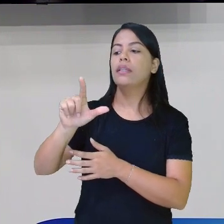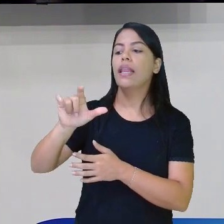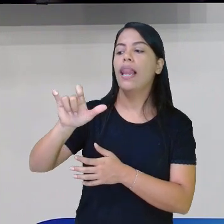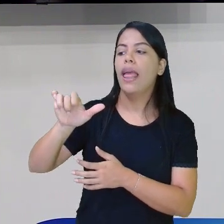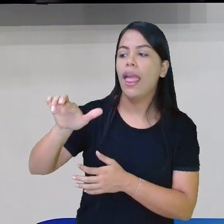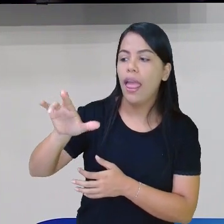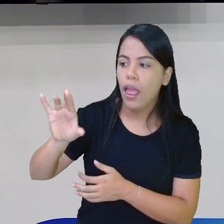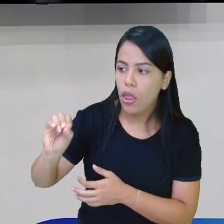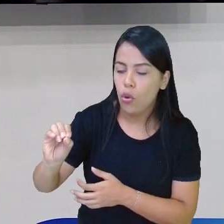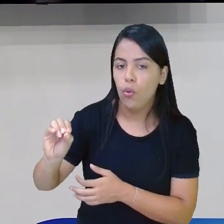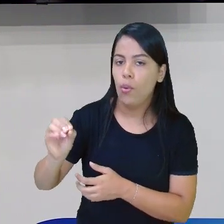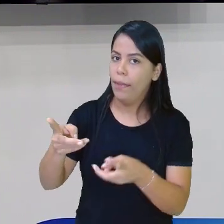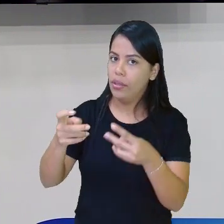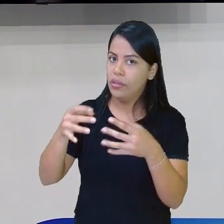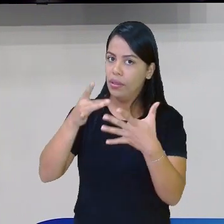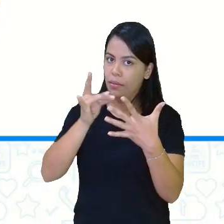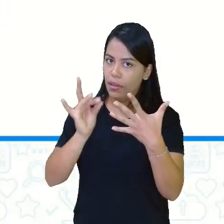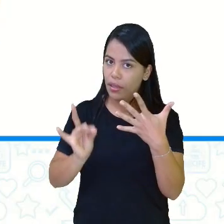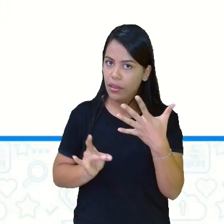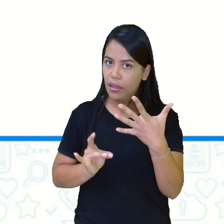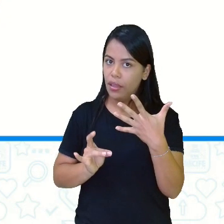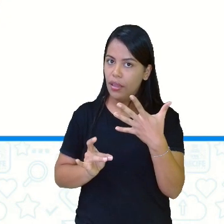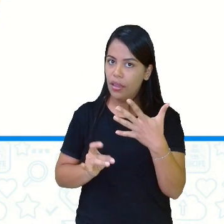Observe sempre esses detalhes.